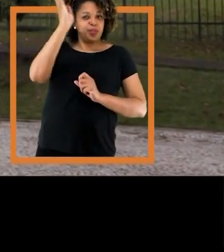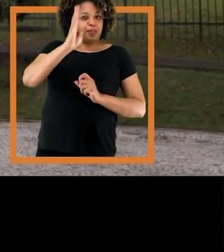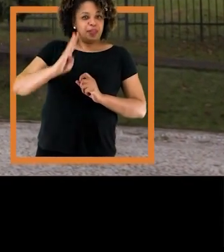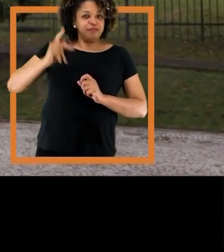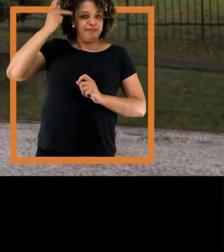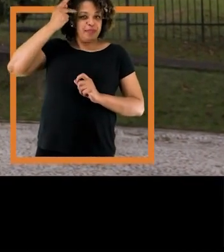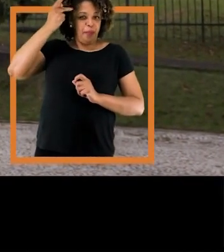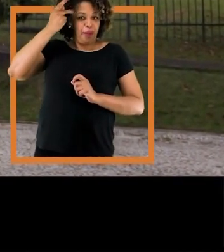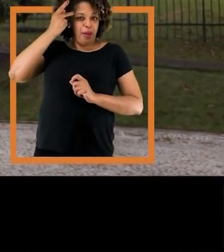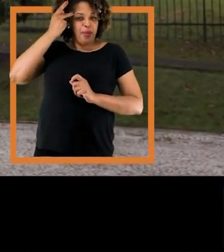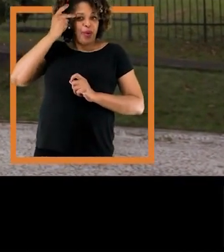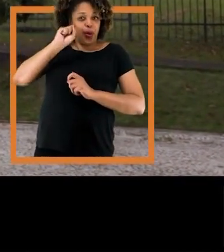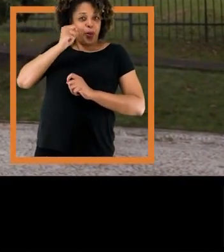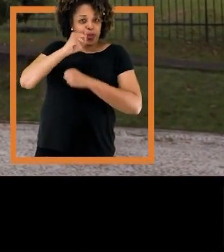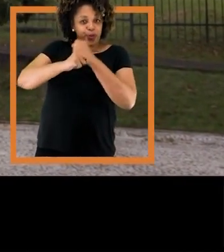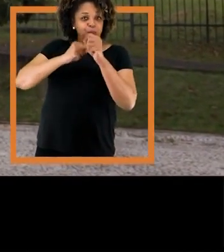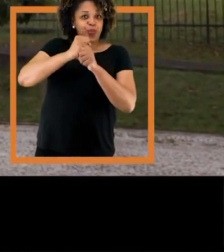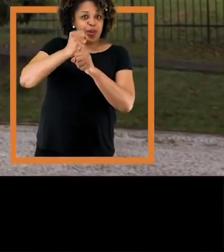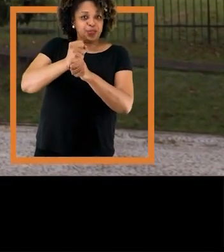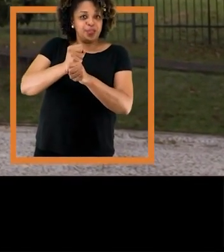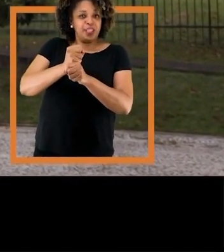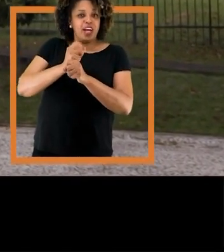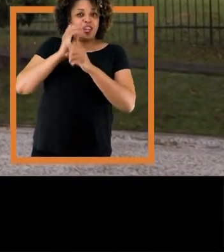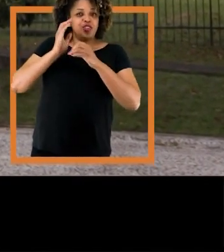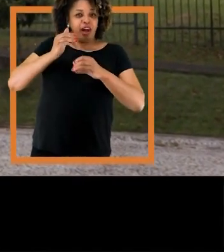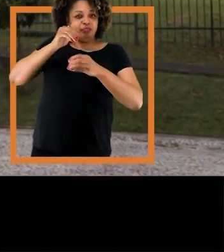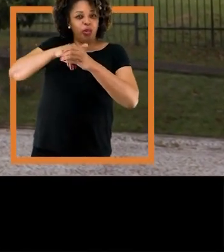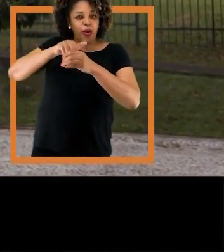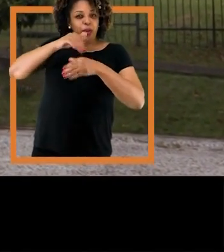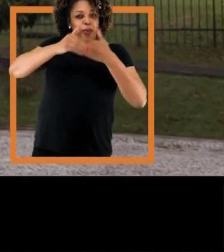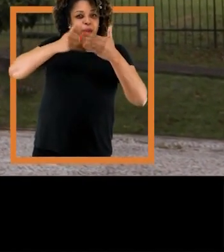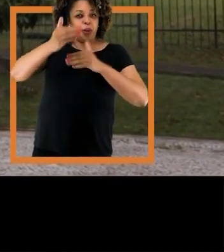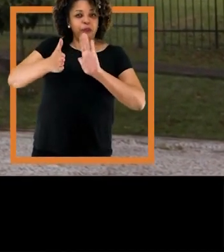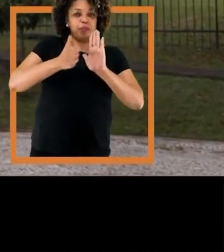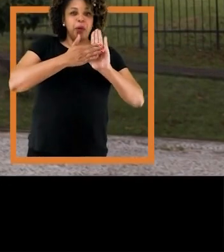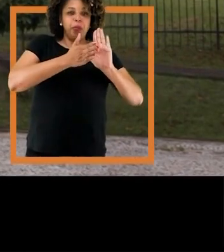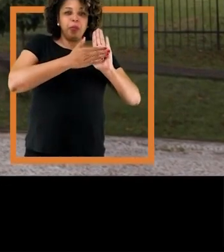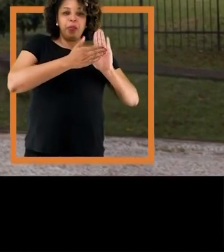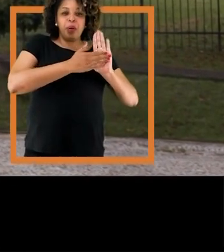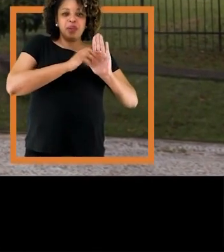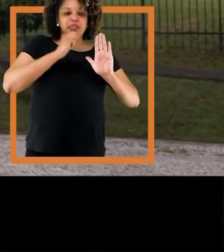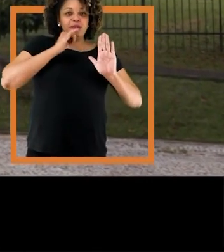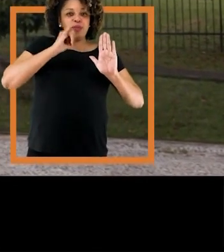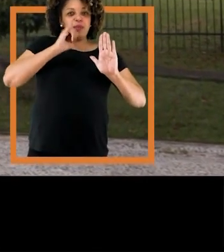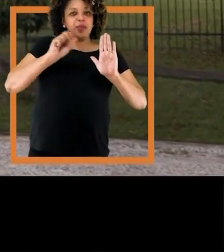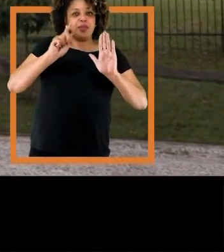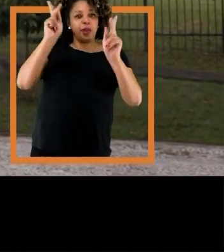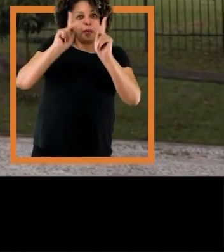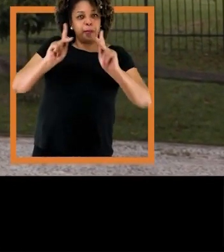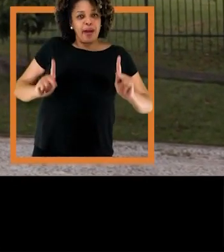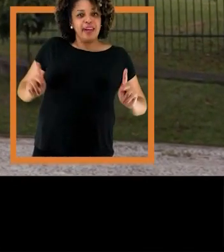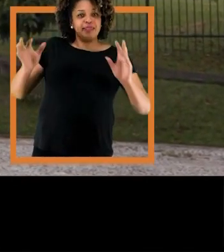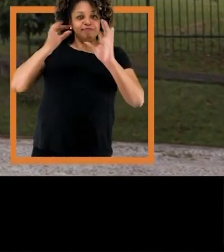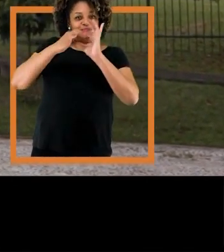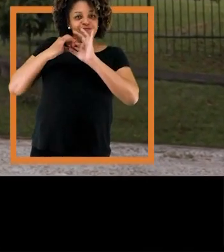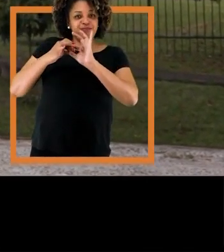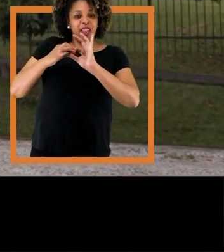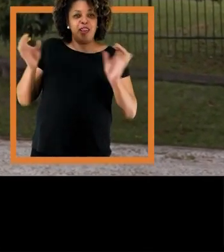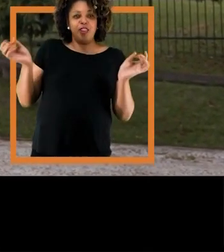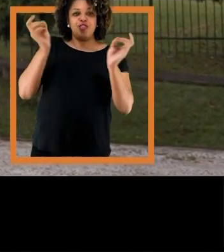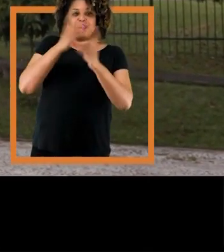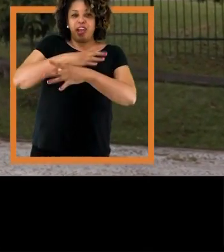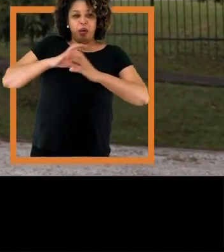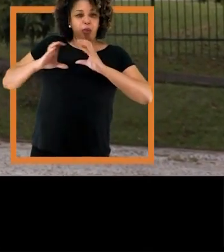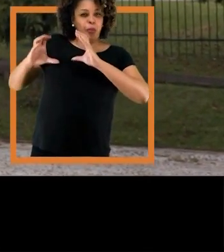República pelo estado de São Paulo por oito anos. Passamos a campanha toda aqui mostrando propostas e falando em nome da paz e da